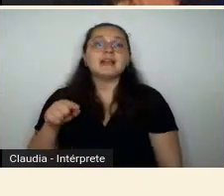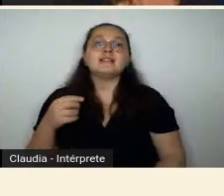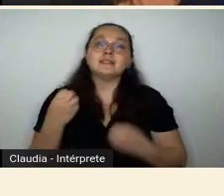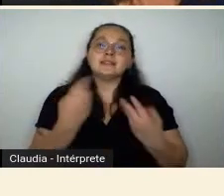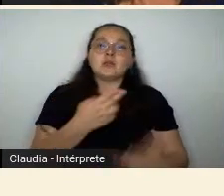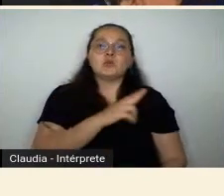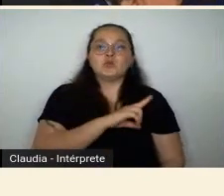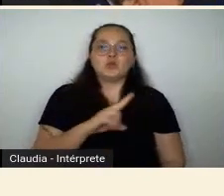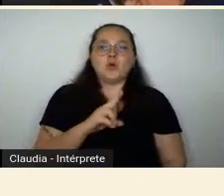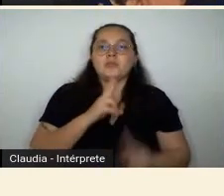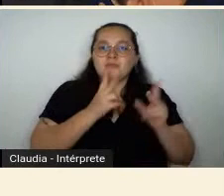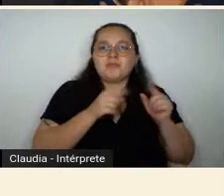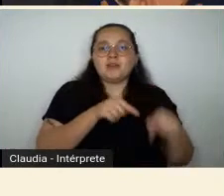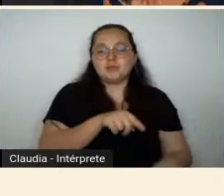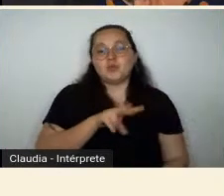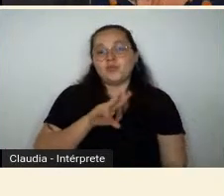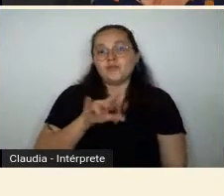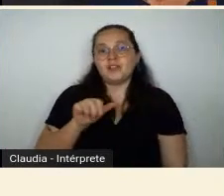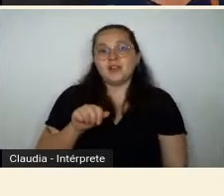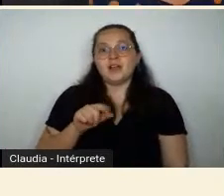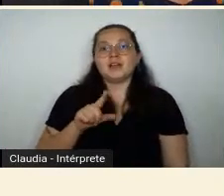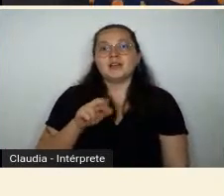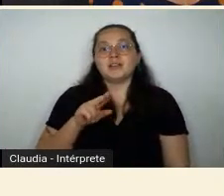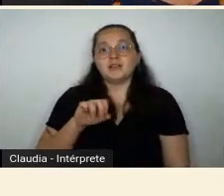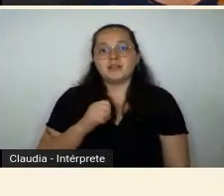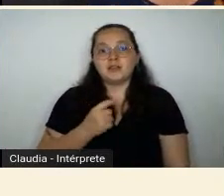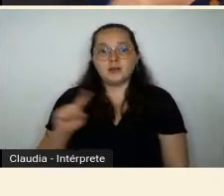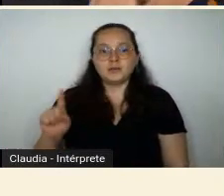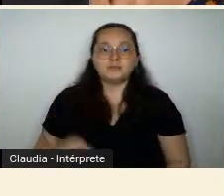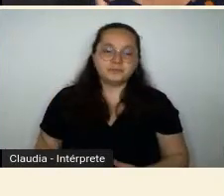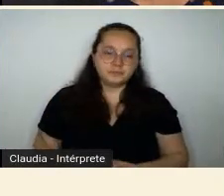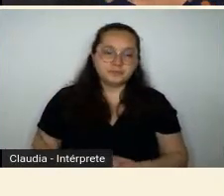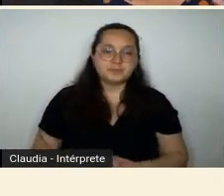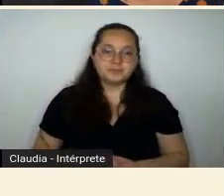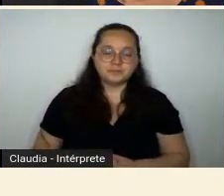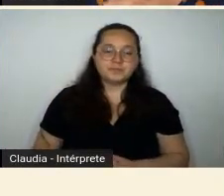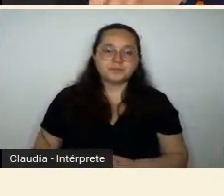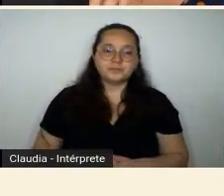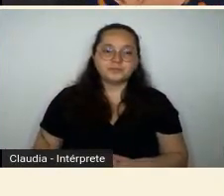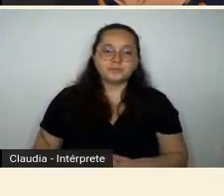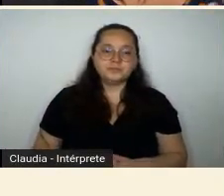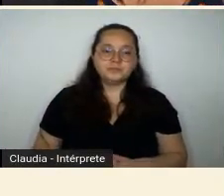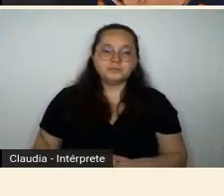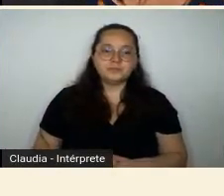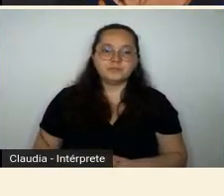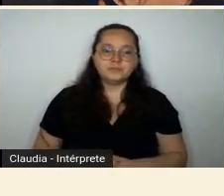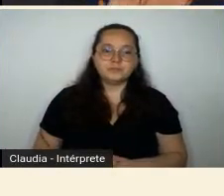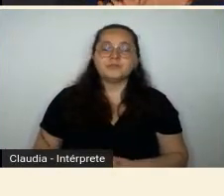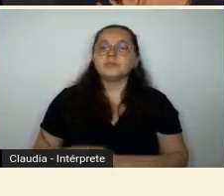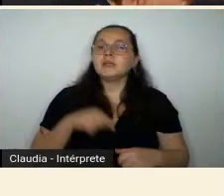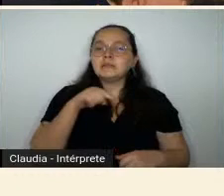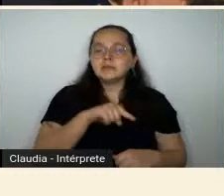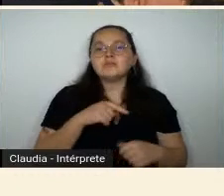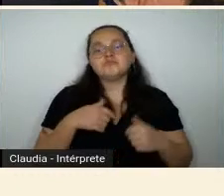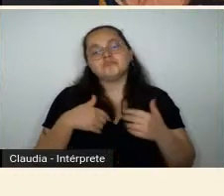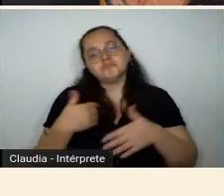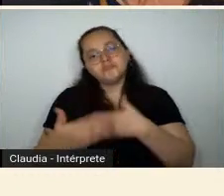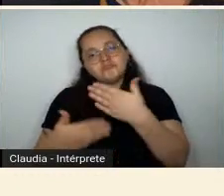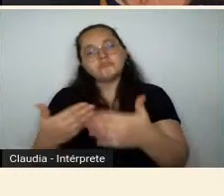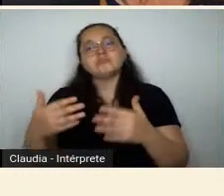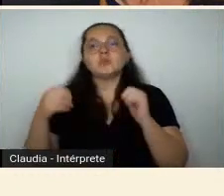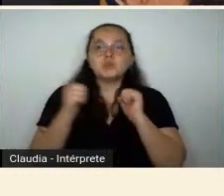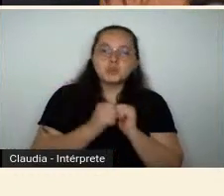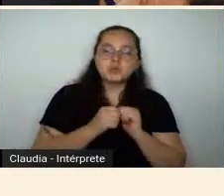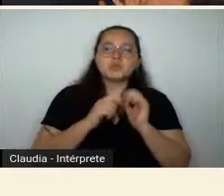quem sugere esse nome. Então, ao frequentar todo esse clima de redação de jornal e